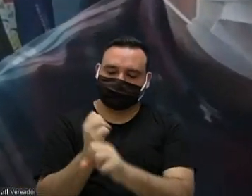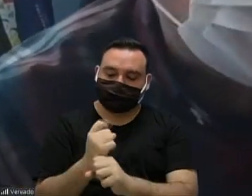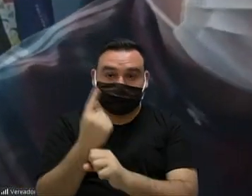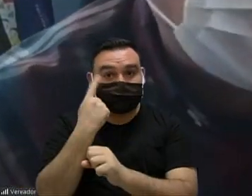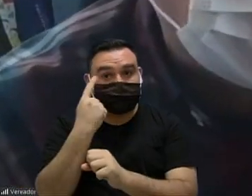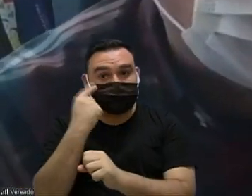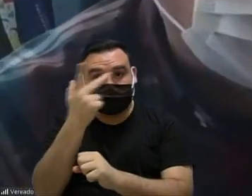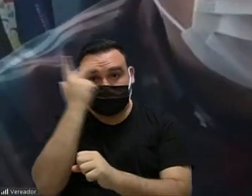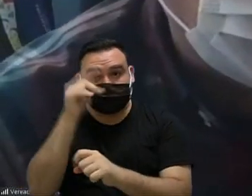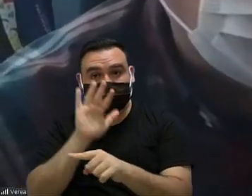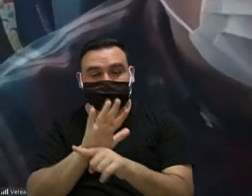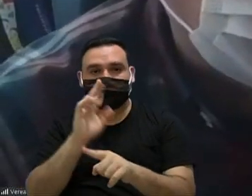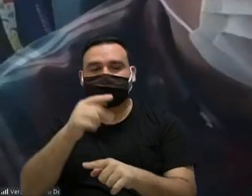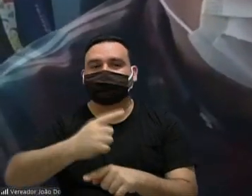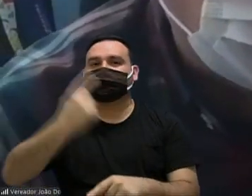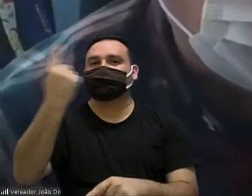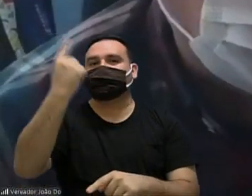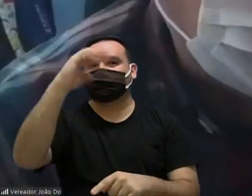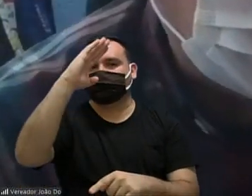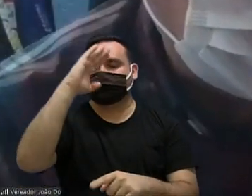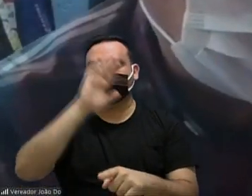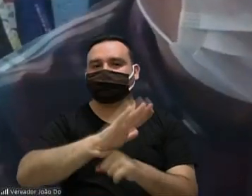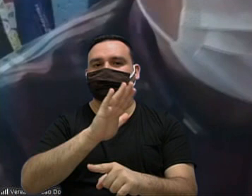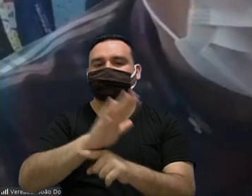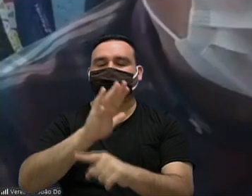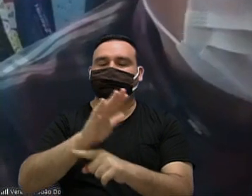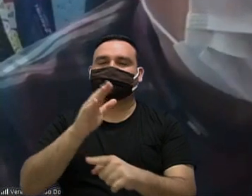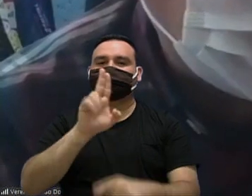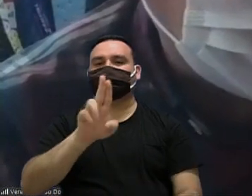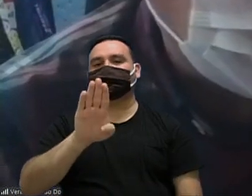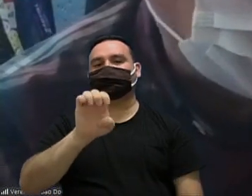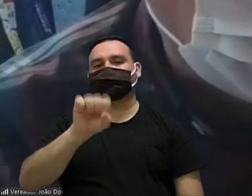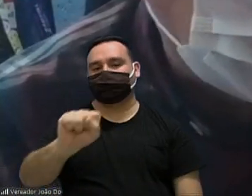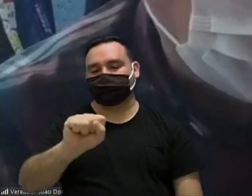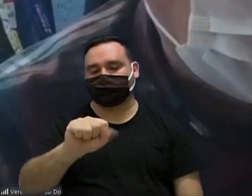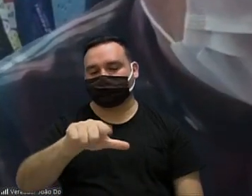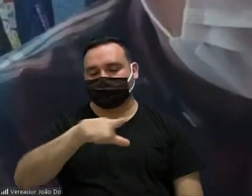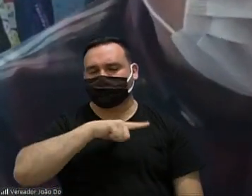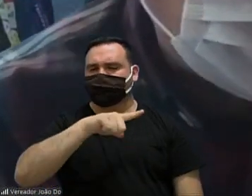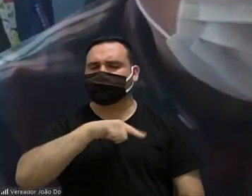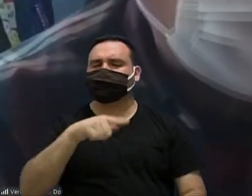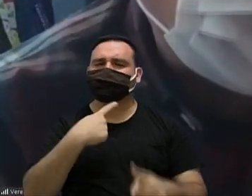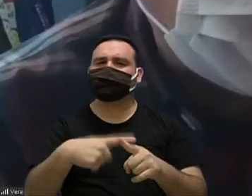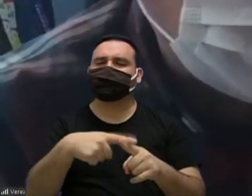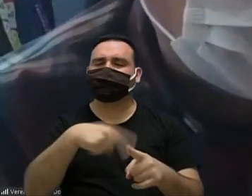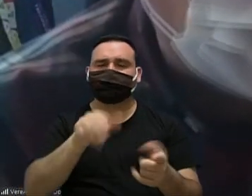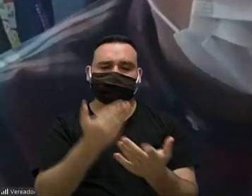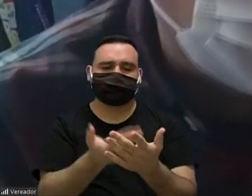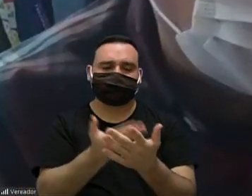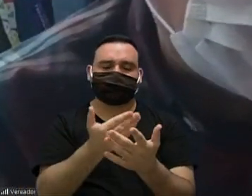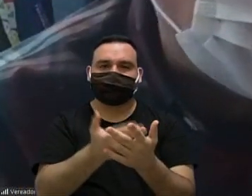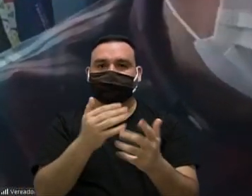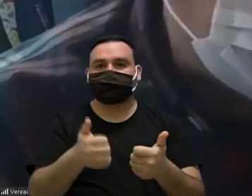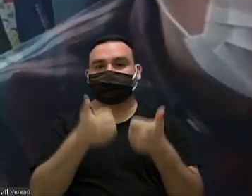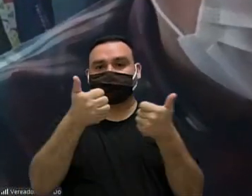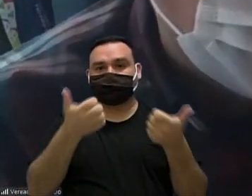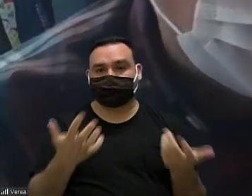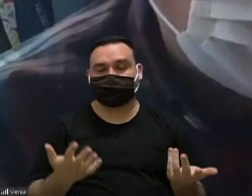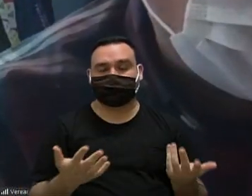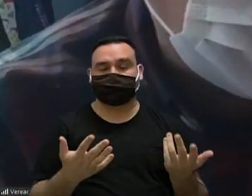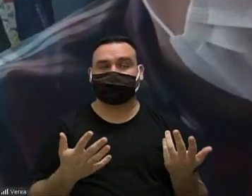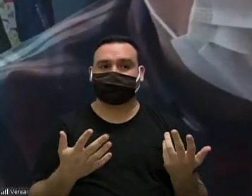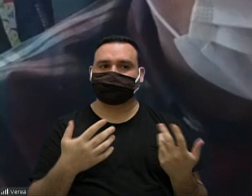quem são as prioridades no atendimento nas unidades básicas de saúde né até pra gente fazer uma leitura melhor eu ficaria mais